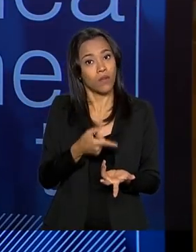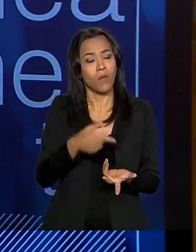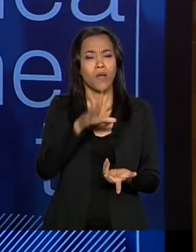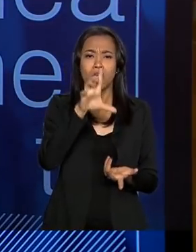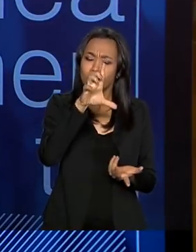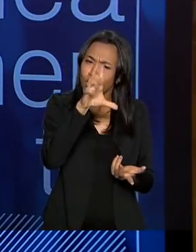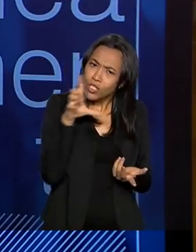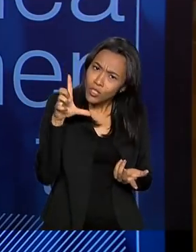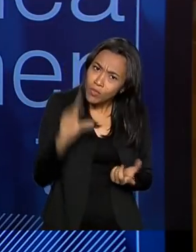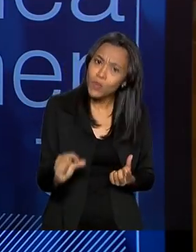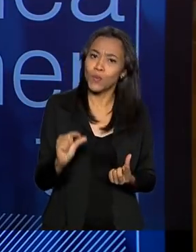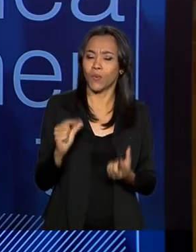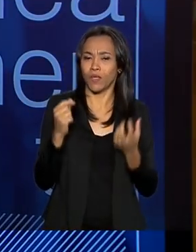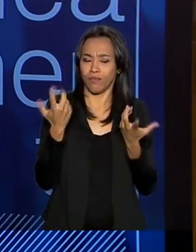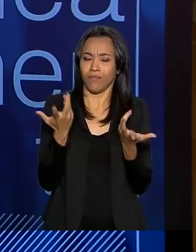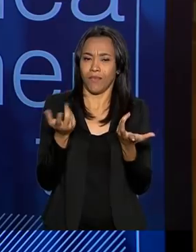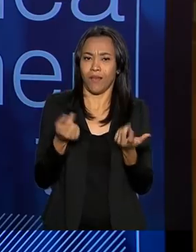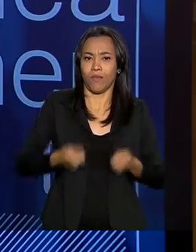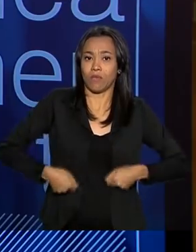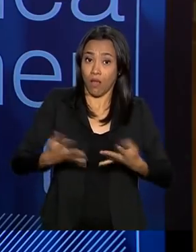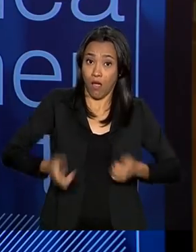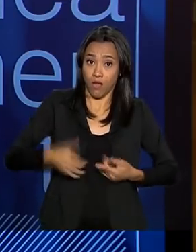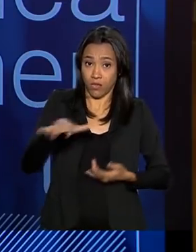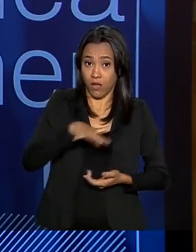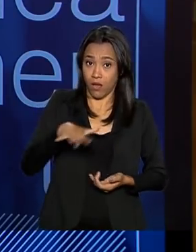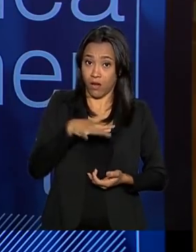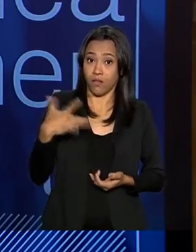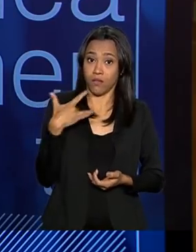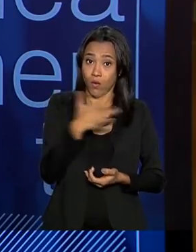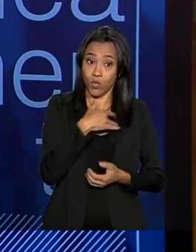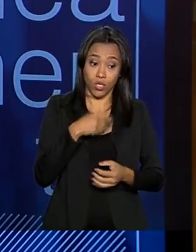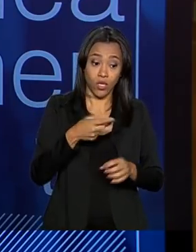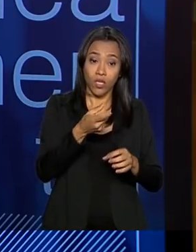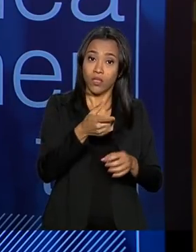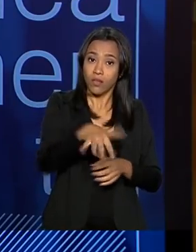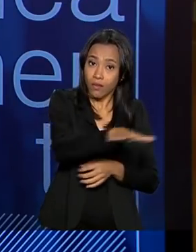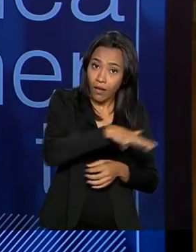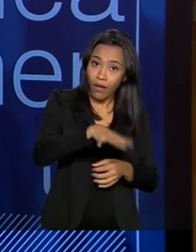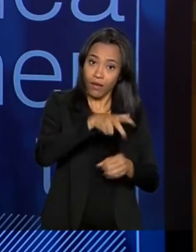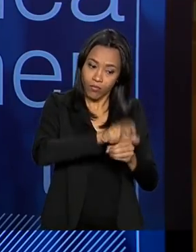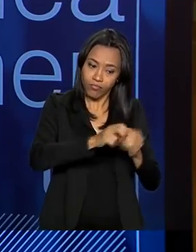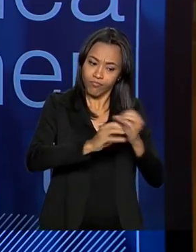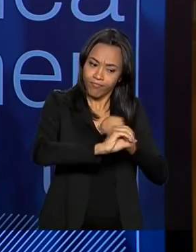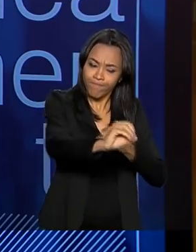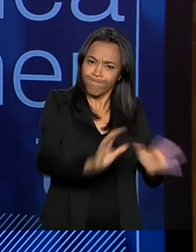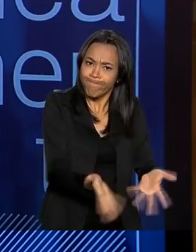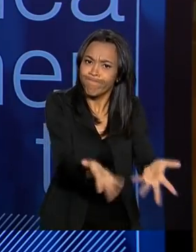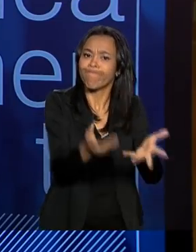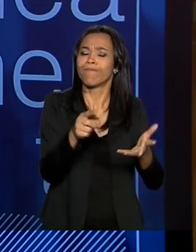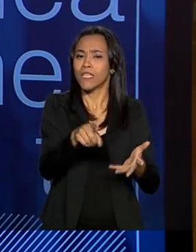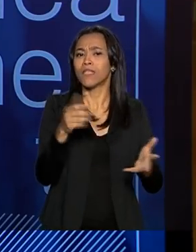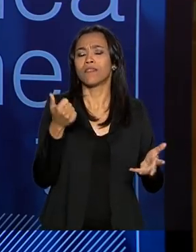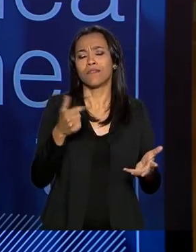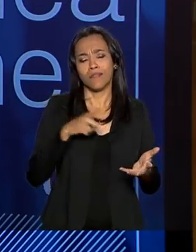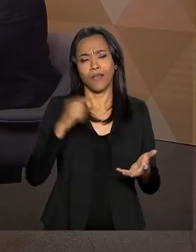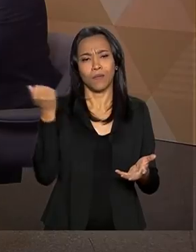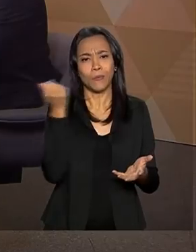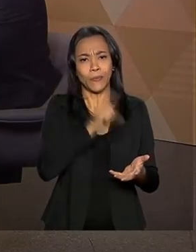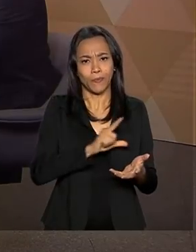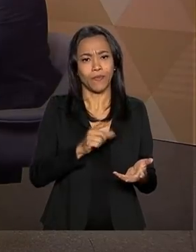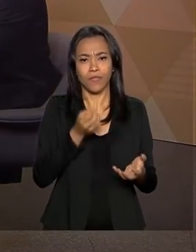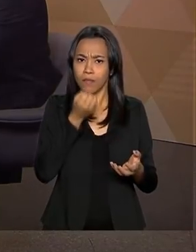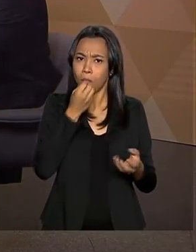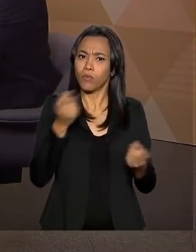a despesa em saúde e também garantindo que essas famílias possam permanecer trabalhando, tem um ganho econômico e é necessário perseguir esse tipo de